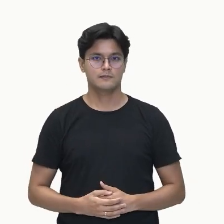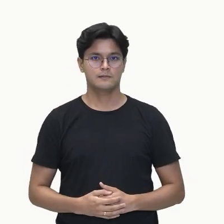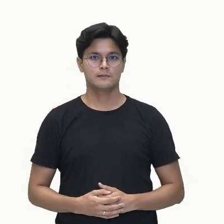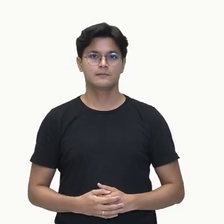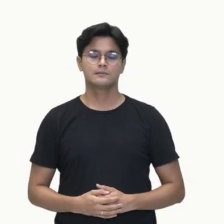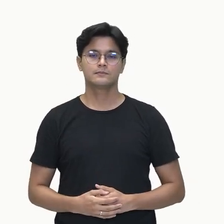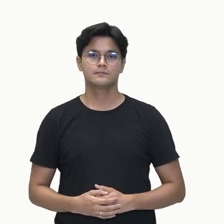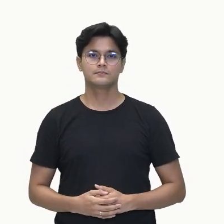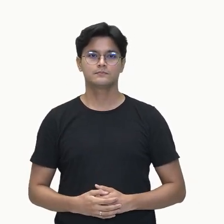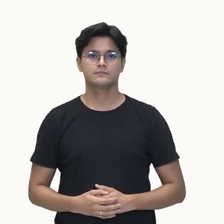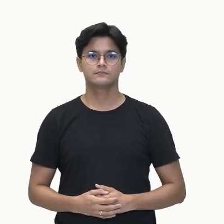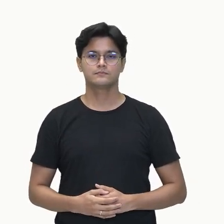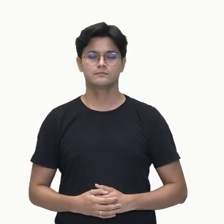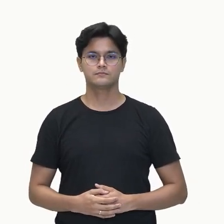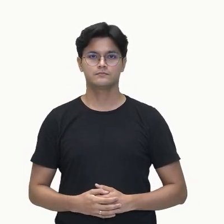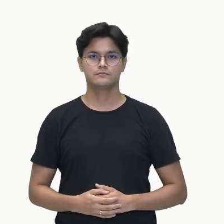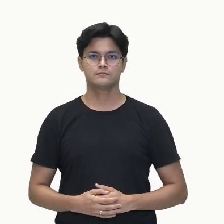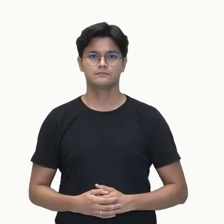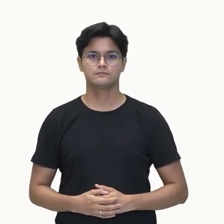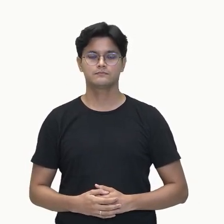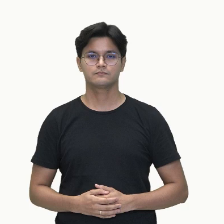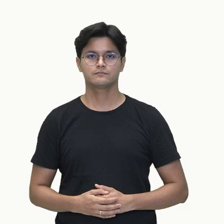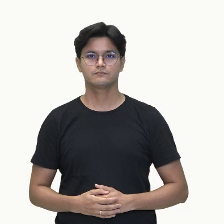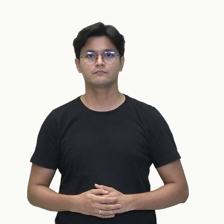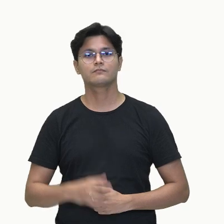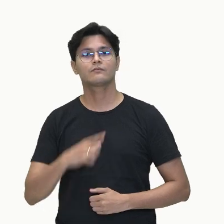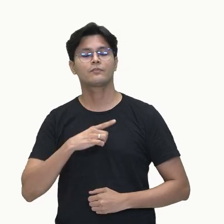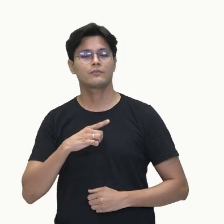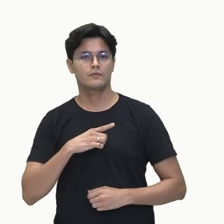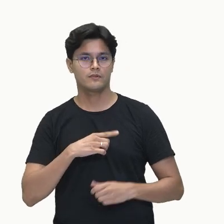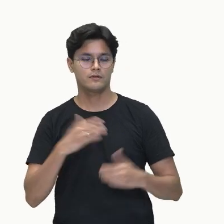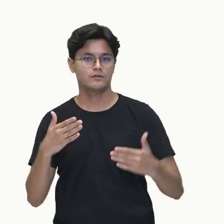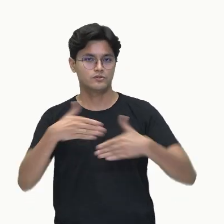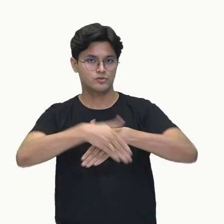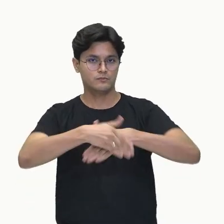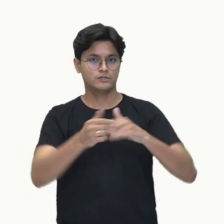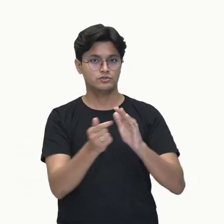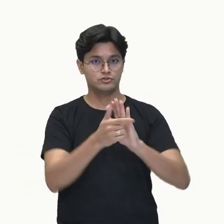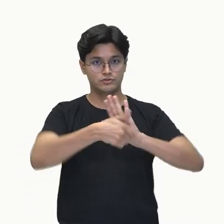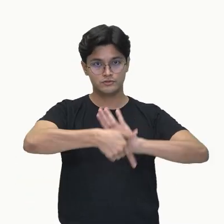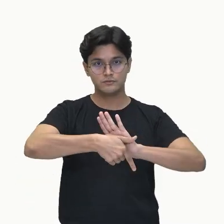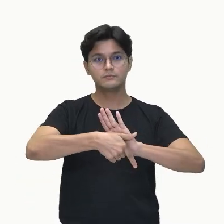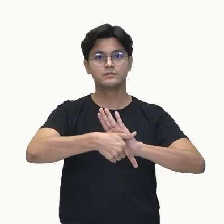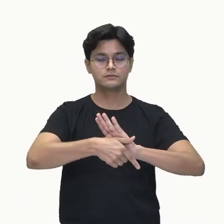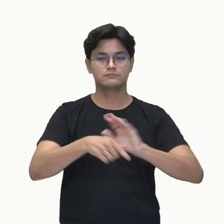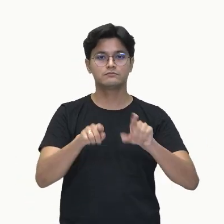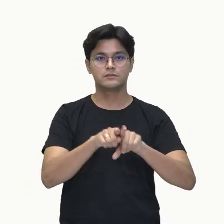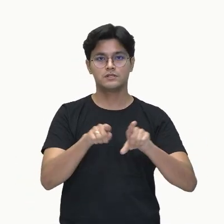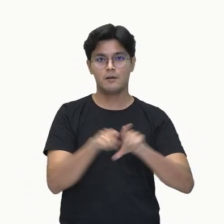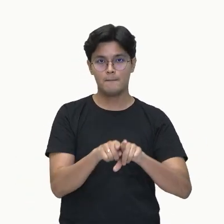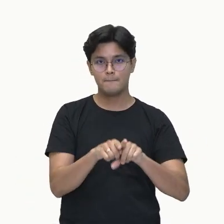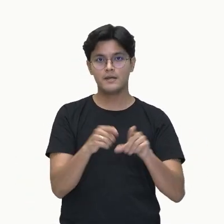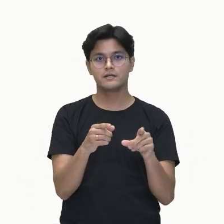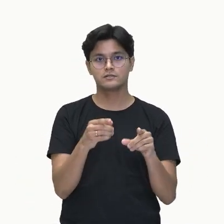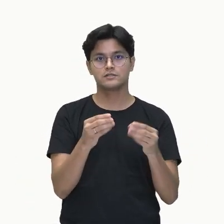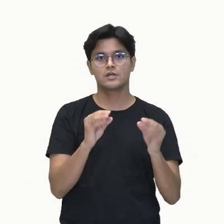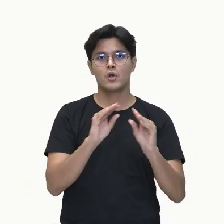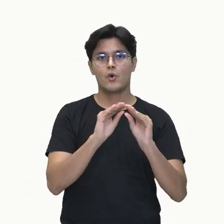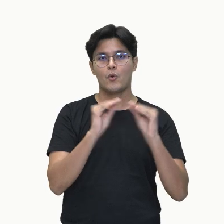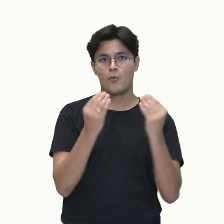Existe isomeria geométrica em compostos cíclicos,